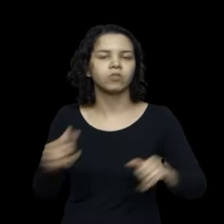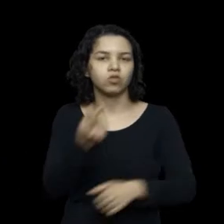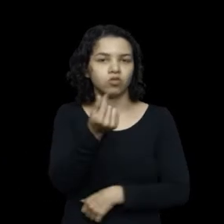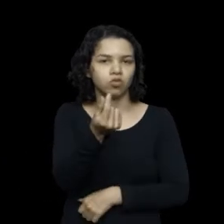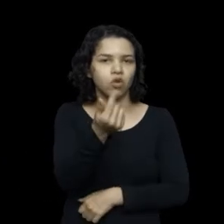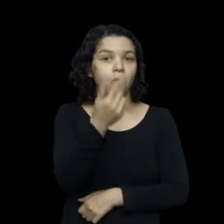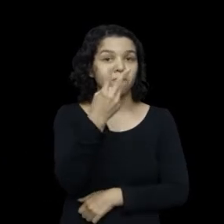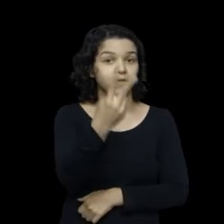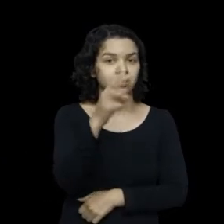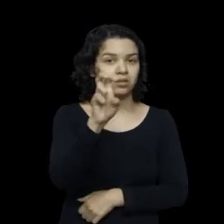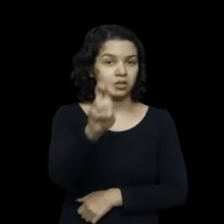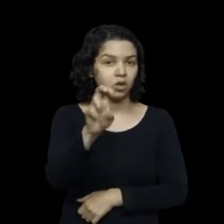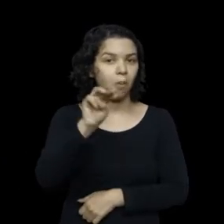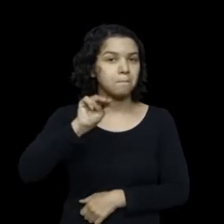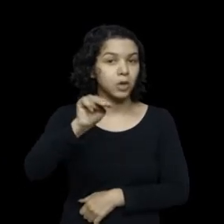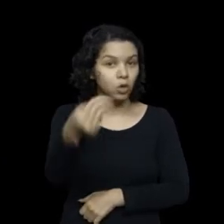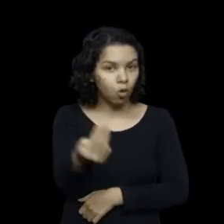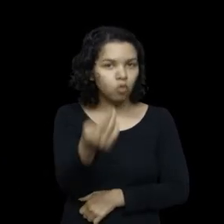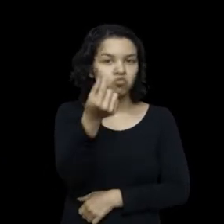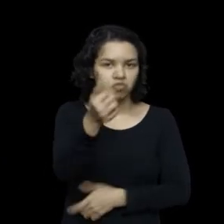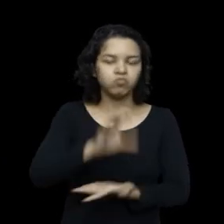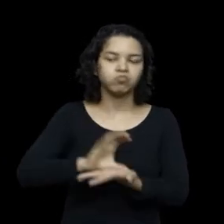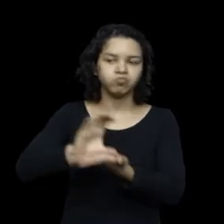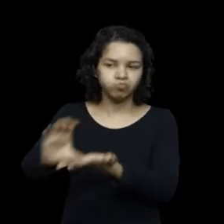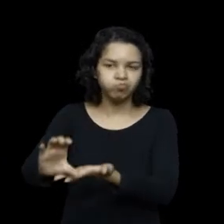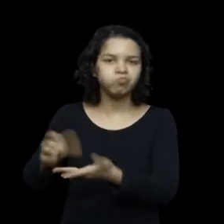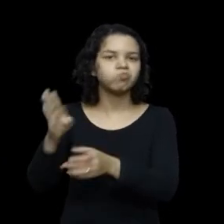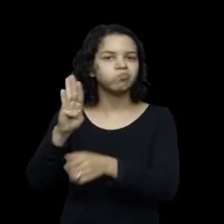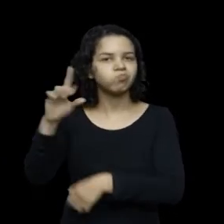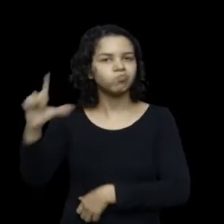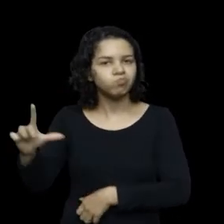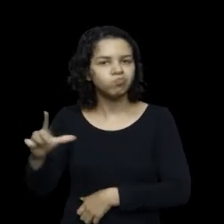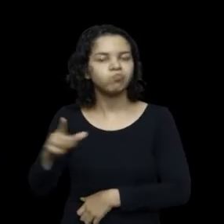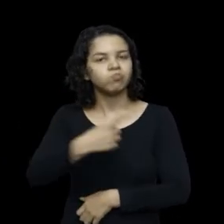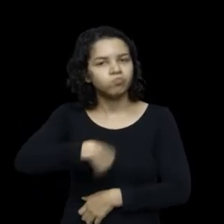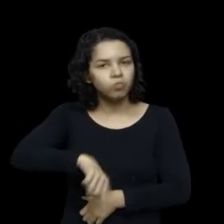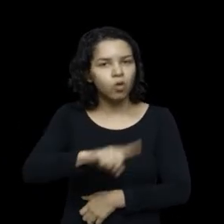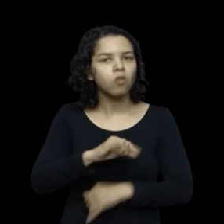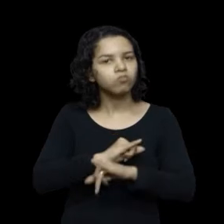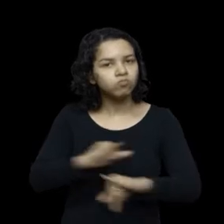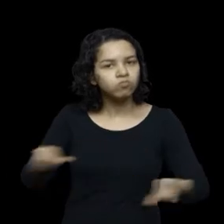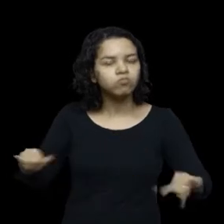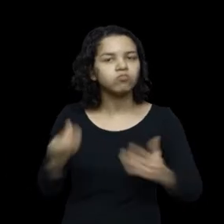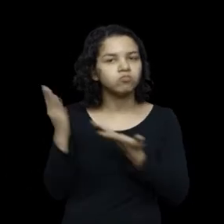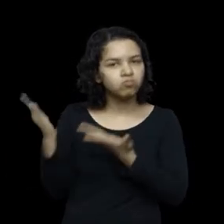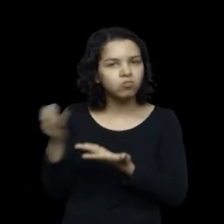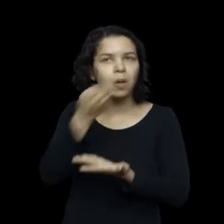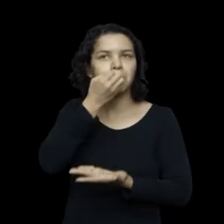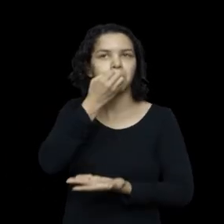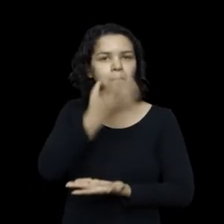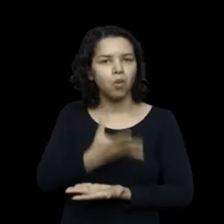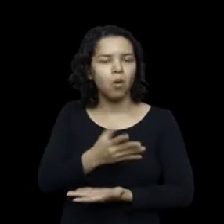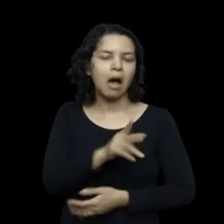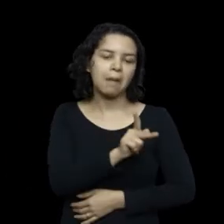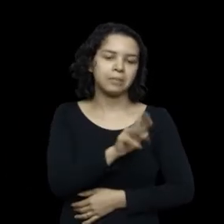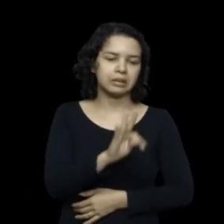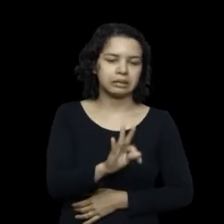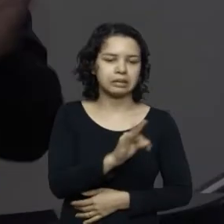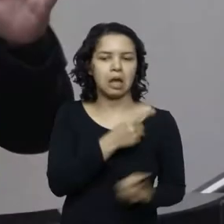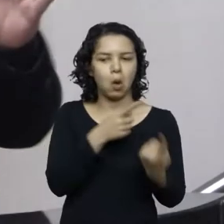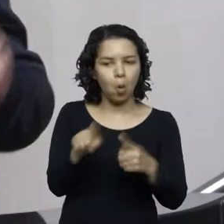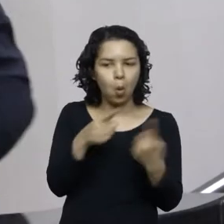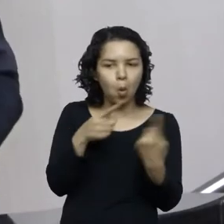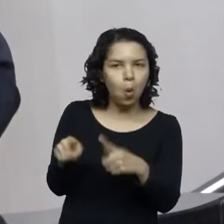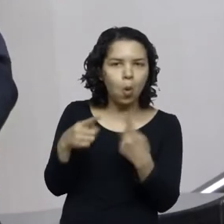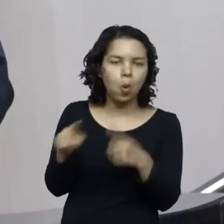de reais para o município, e nós temos aqui que trazer isso como pauta positiva. Aqui há o PT, oposição aqui na Assembleia Legislativa.